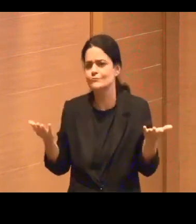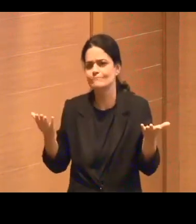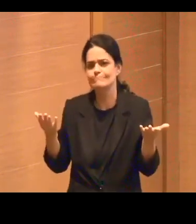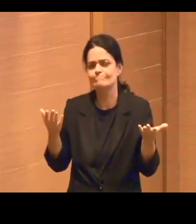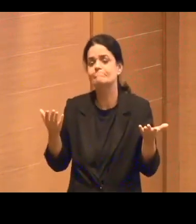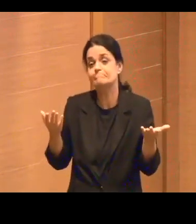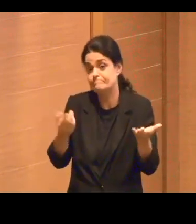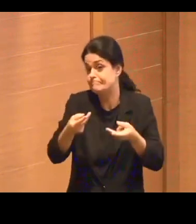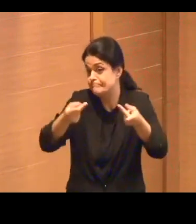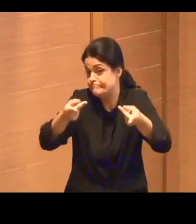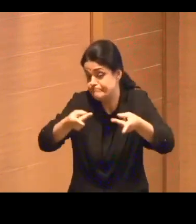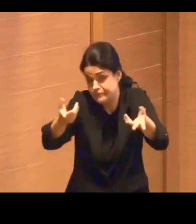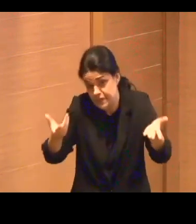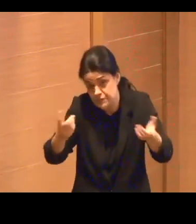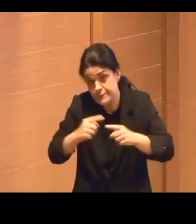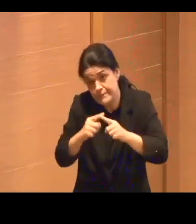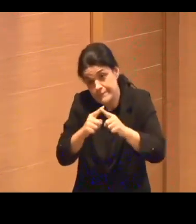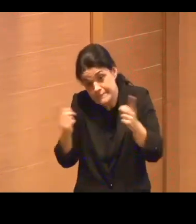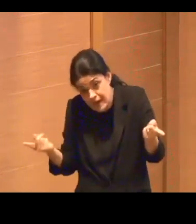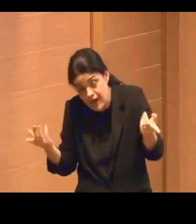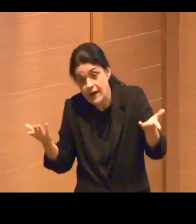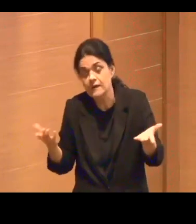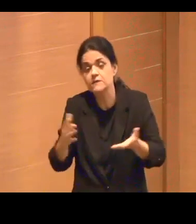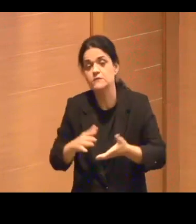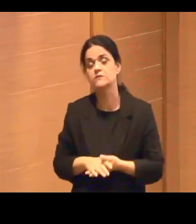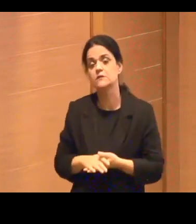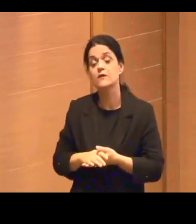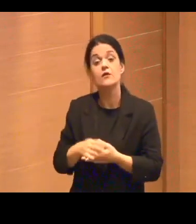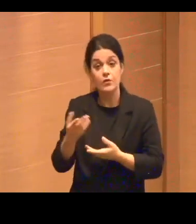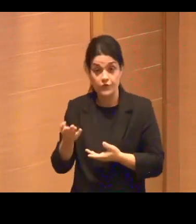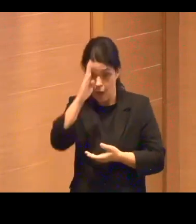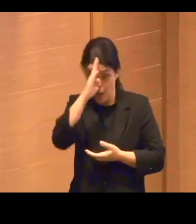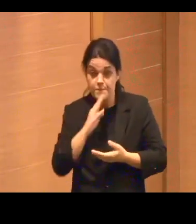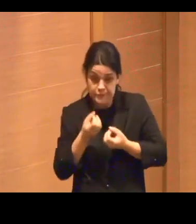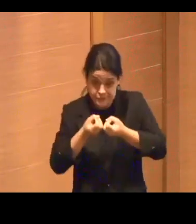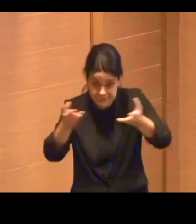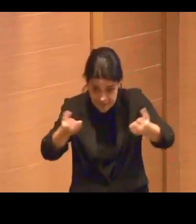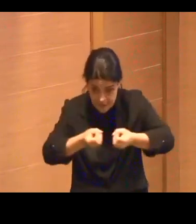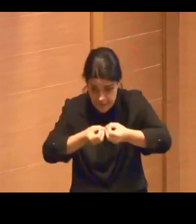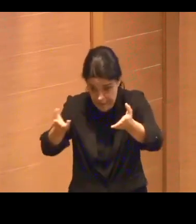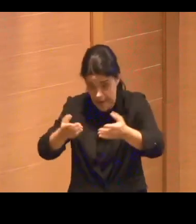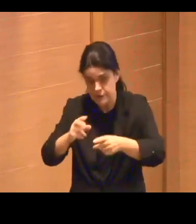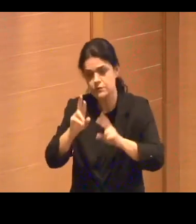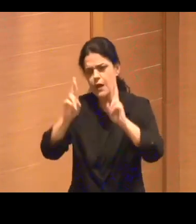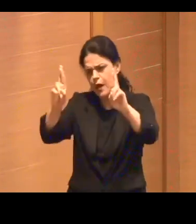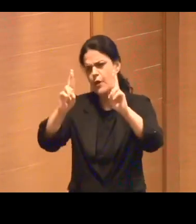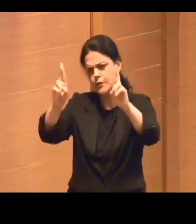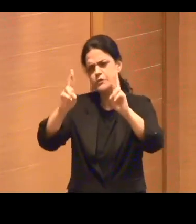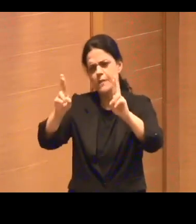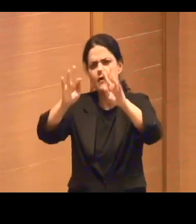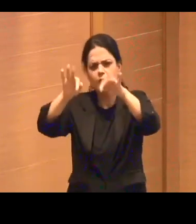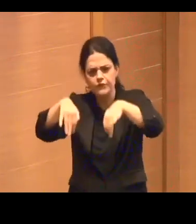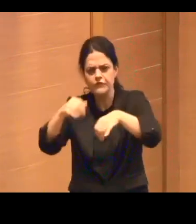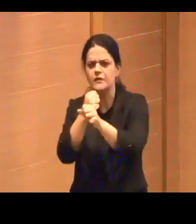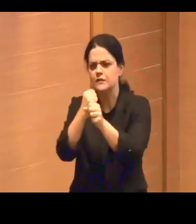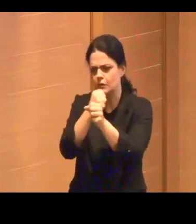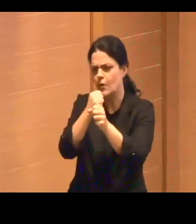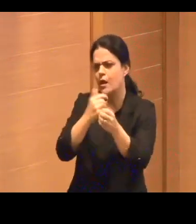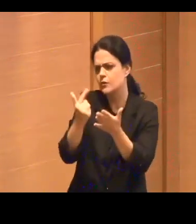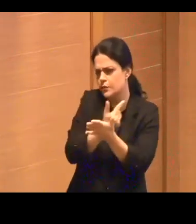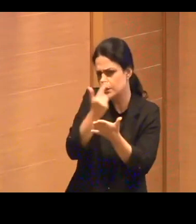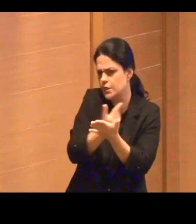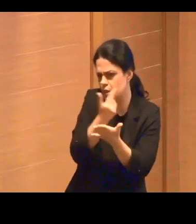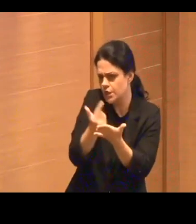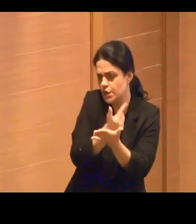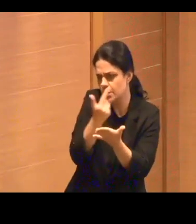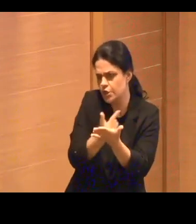vende. Mas, enfim, como vai deixar uma obra aberta, eu espero no final do ano, no mais tardar, no início do ano, esse livro está